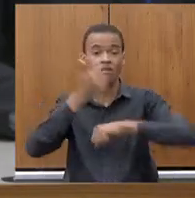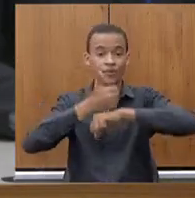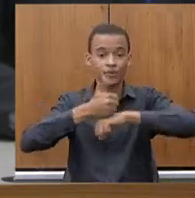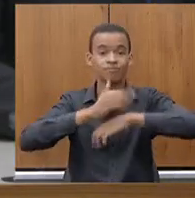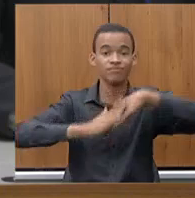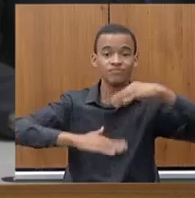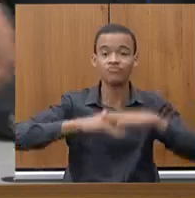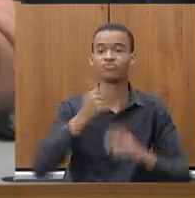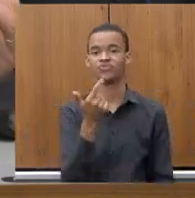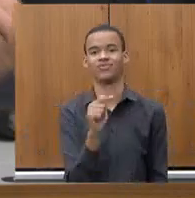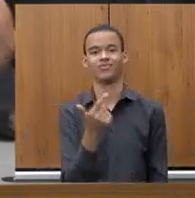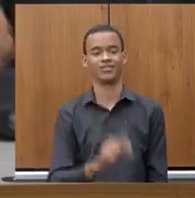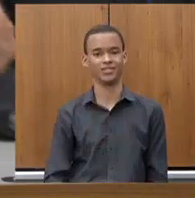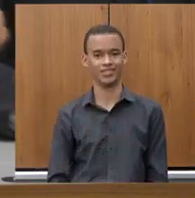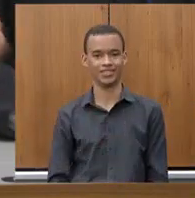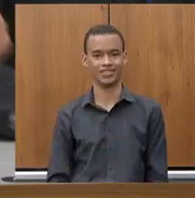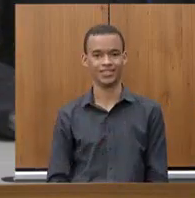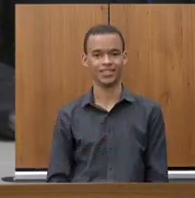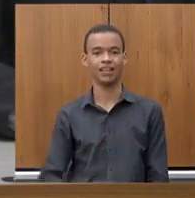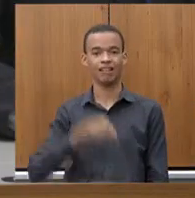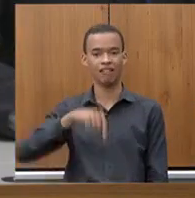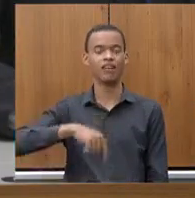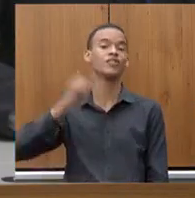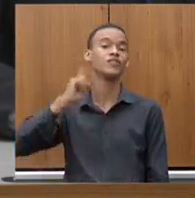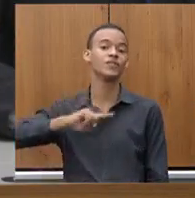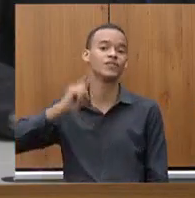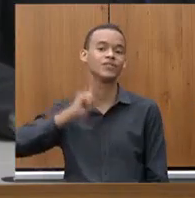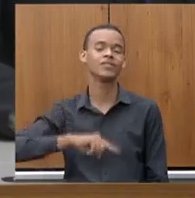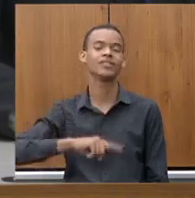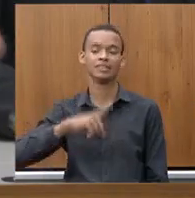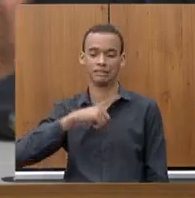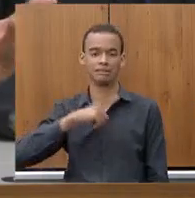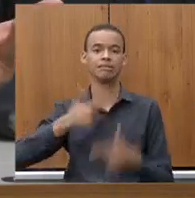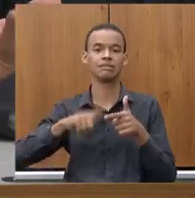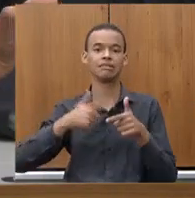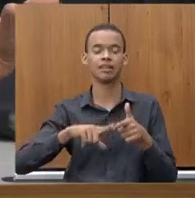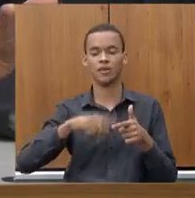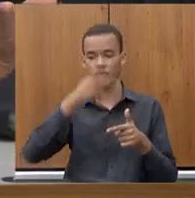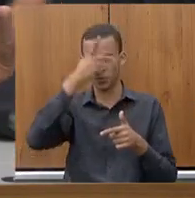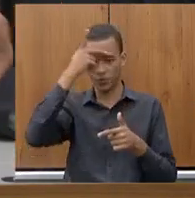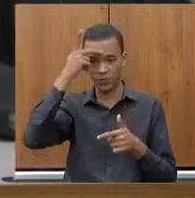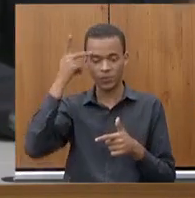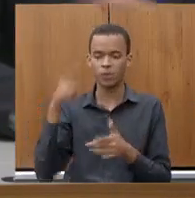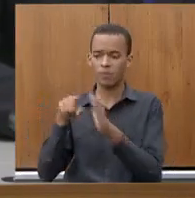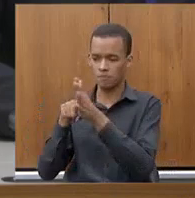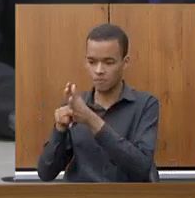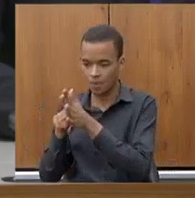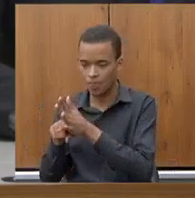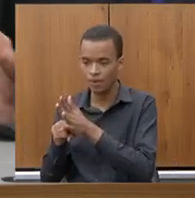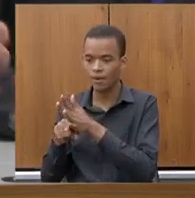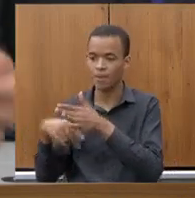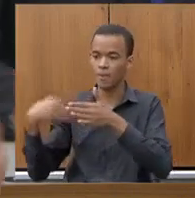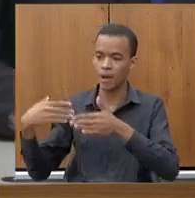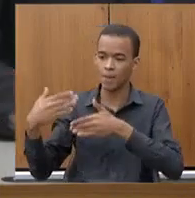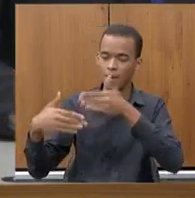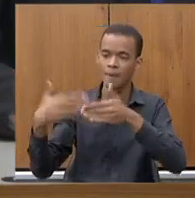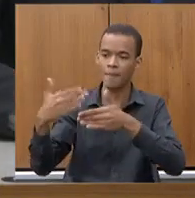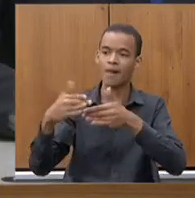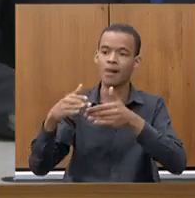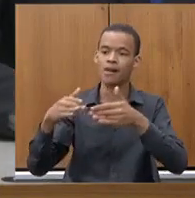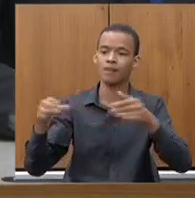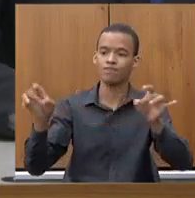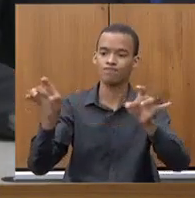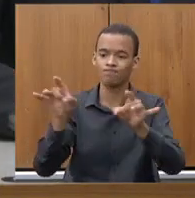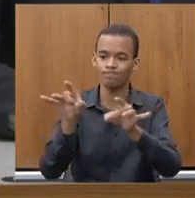tem começo, meio e fim, hora de materializar a pesquisa, falta recurso. Muitas vezes, tem um técnico, um cientista que vira